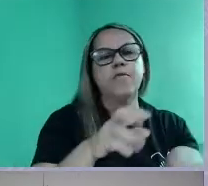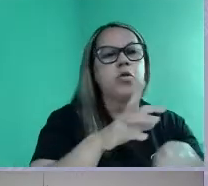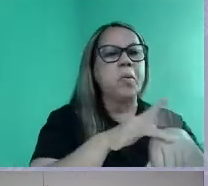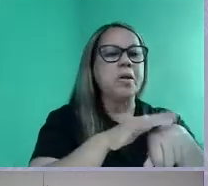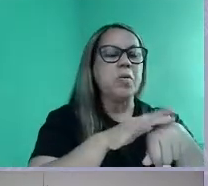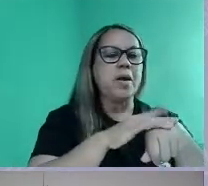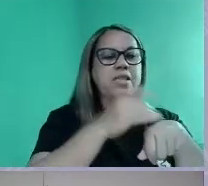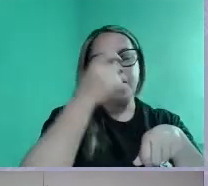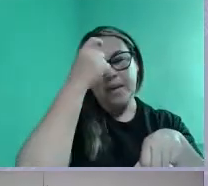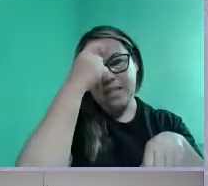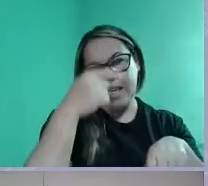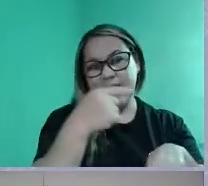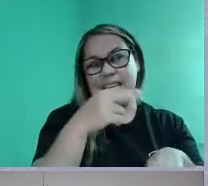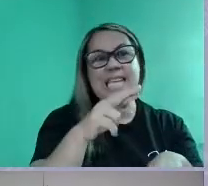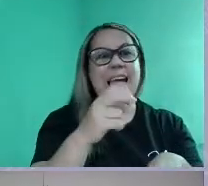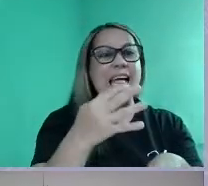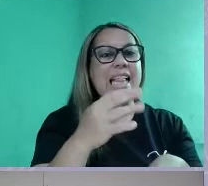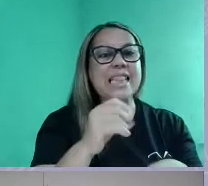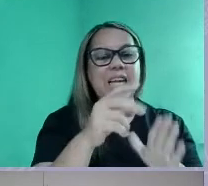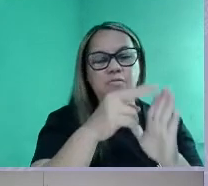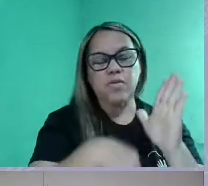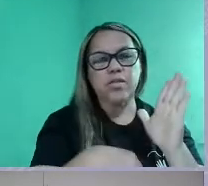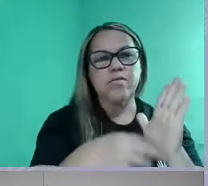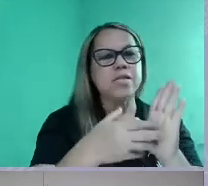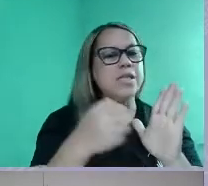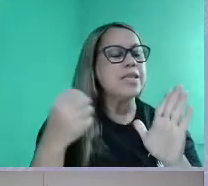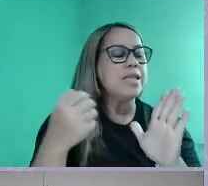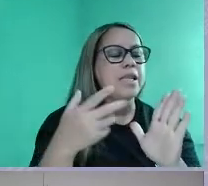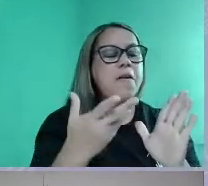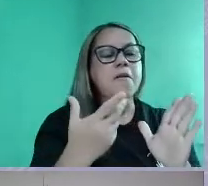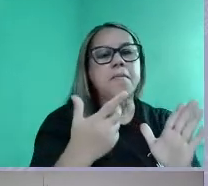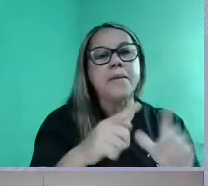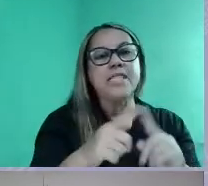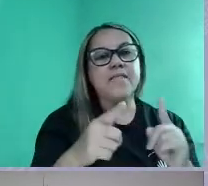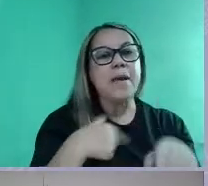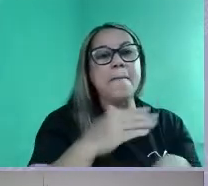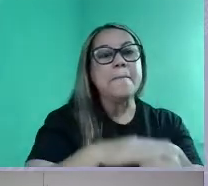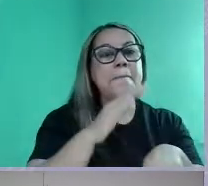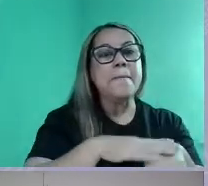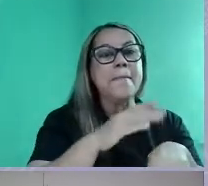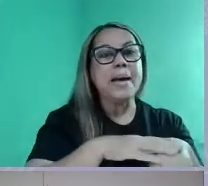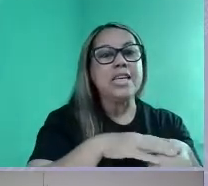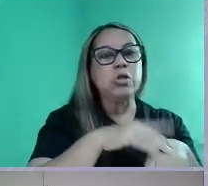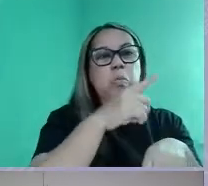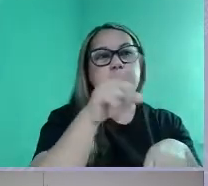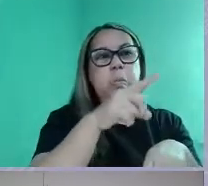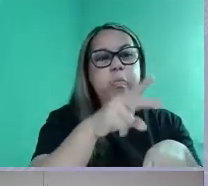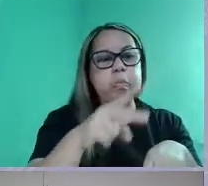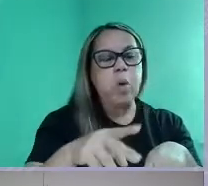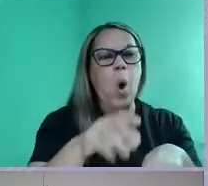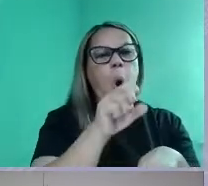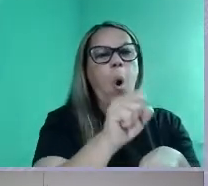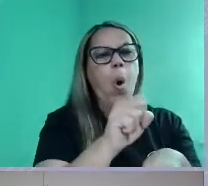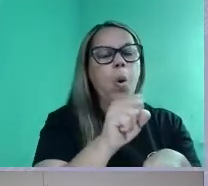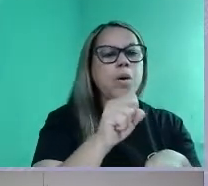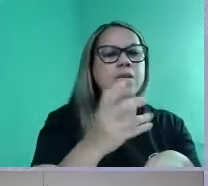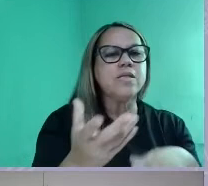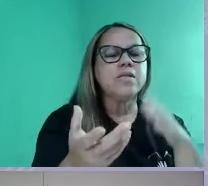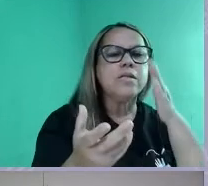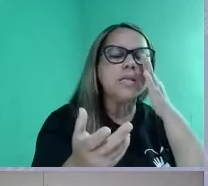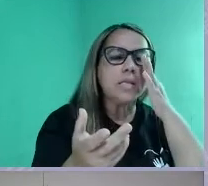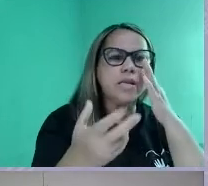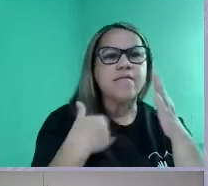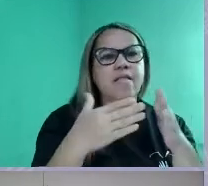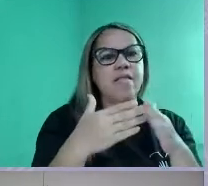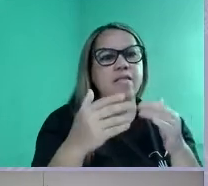relato, que não faz parte desse tipo, sai, certo? Se você tiver mais de oito linhas construídas no tipo dissertativo argumentativo que eles